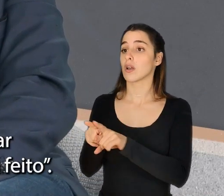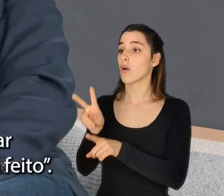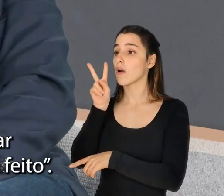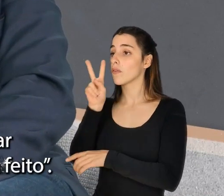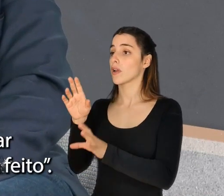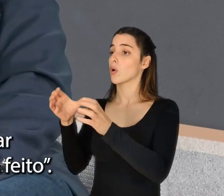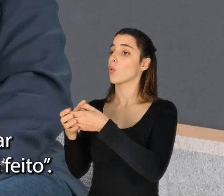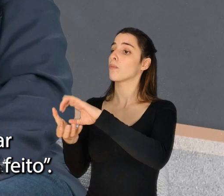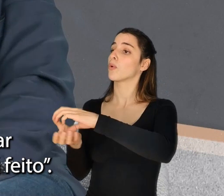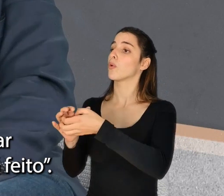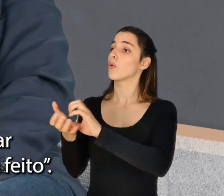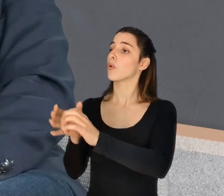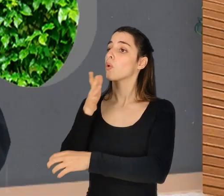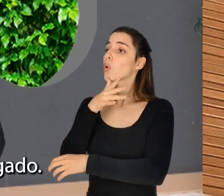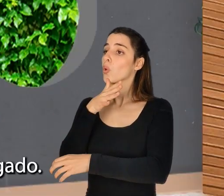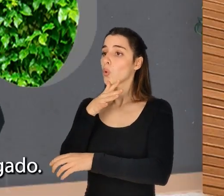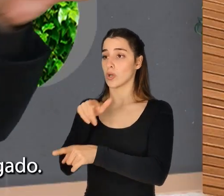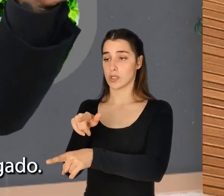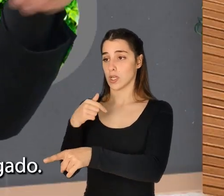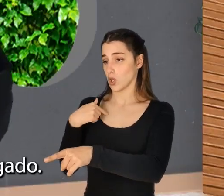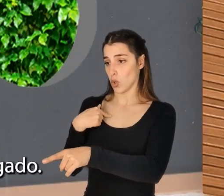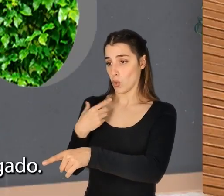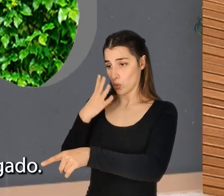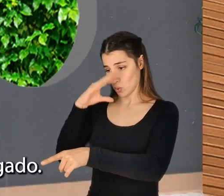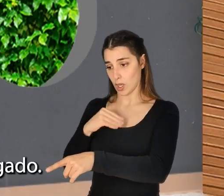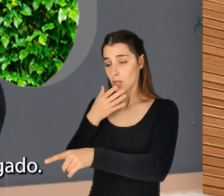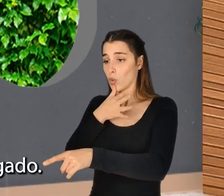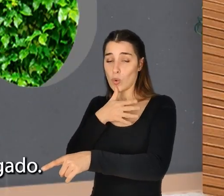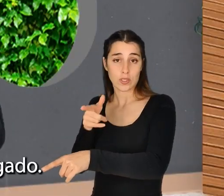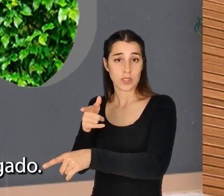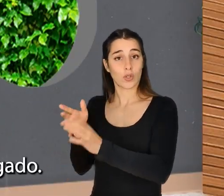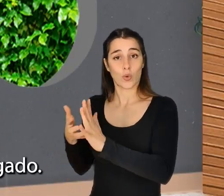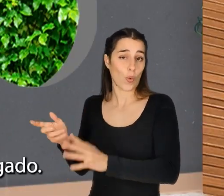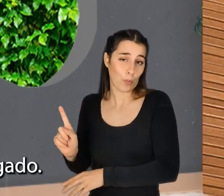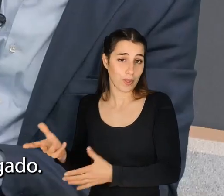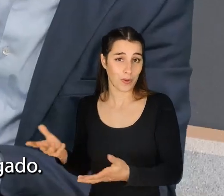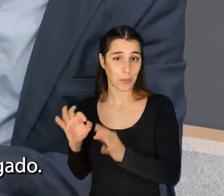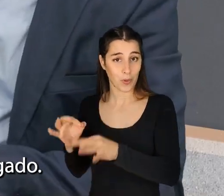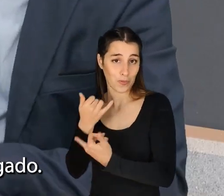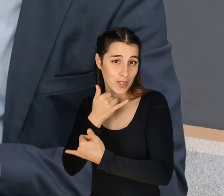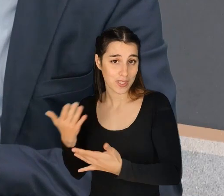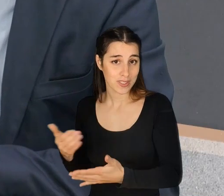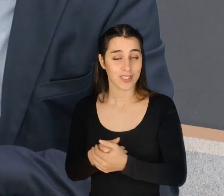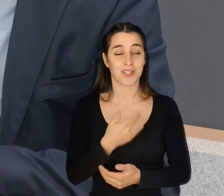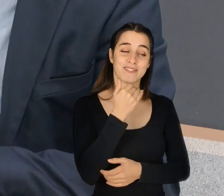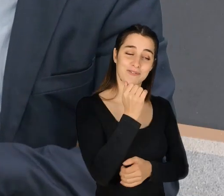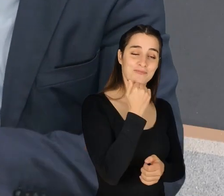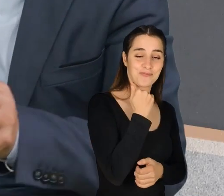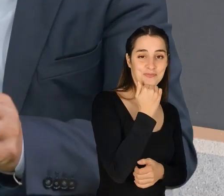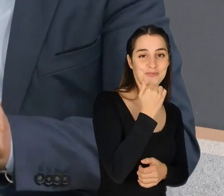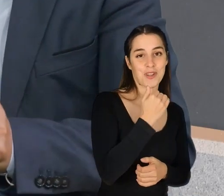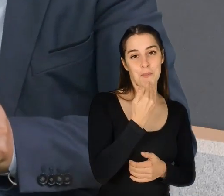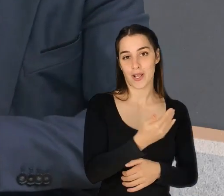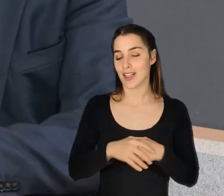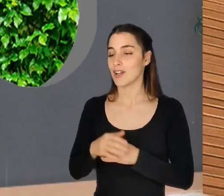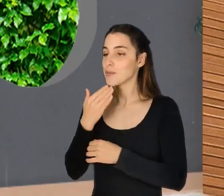o cubo mágico que olha e diz, ó, já está feito. É tudo igual. tudo igual. É tudo igual. Muito bem Jorge, Jorge Continho. Obrigado, de mais, porque acho que